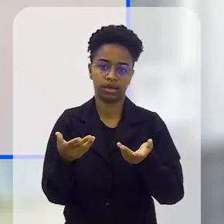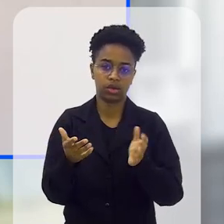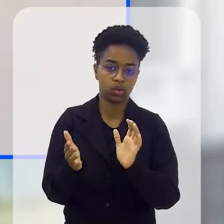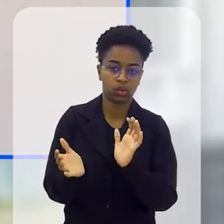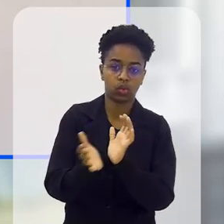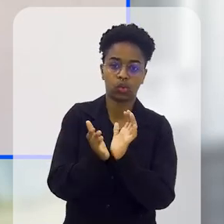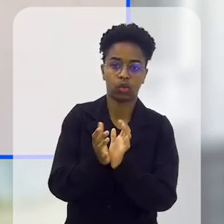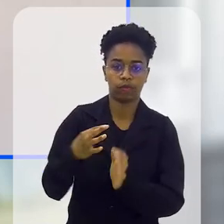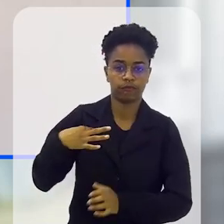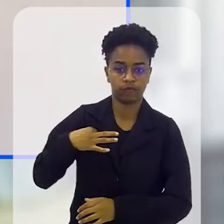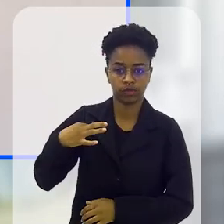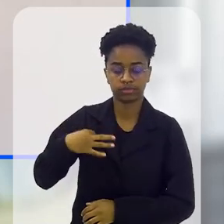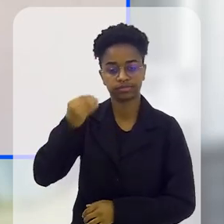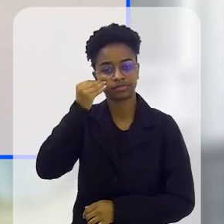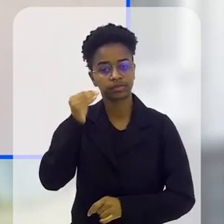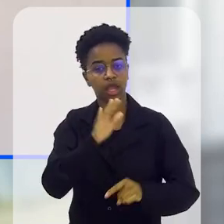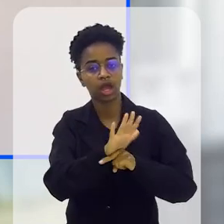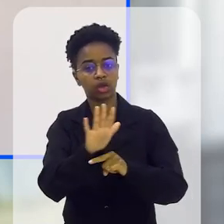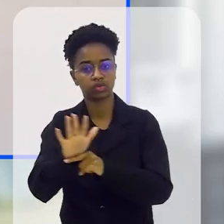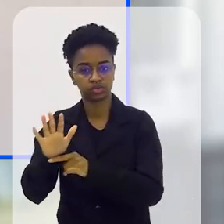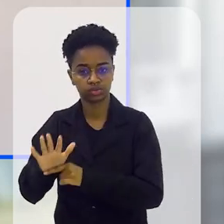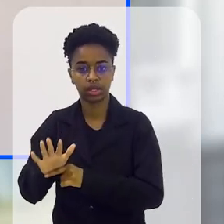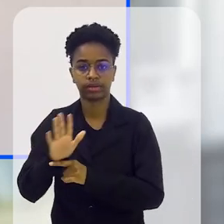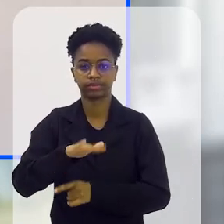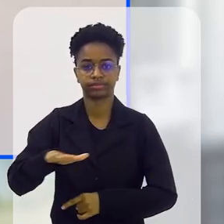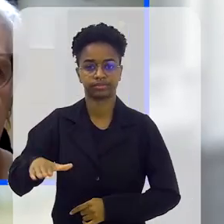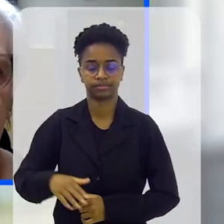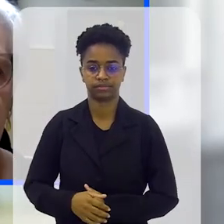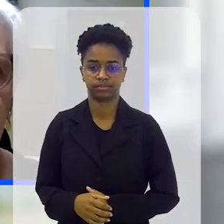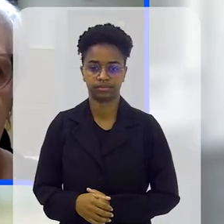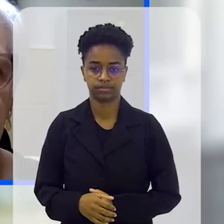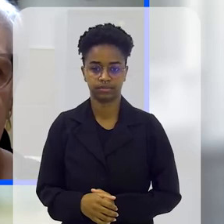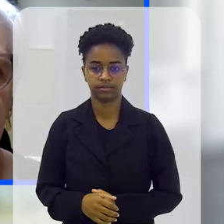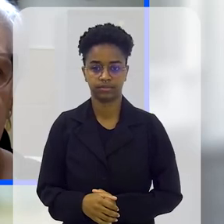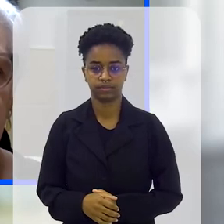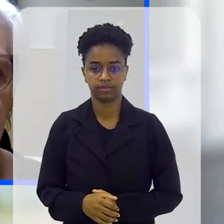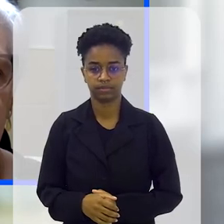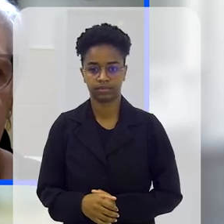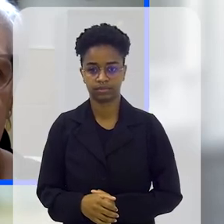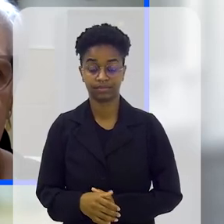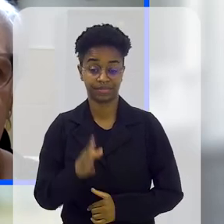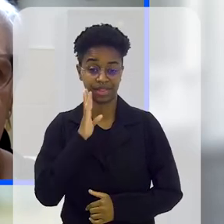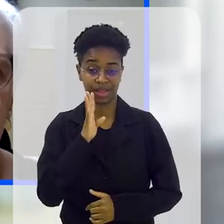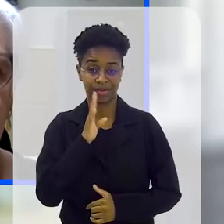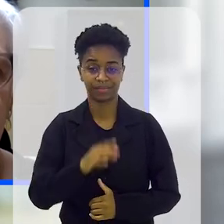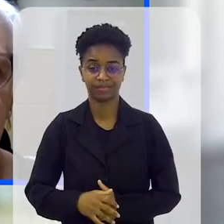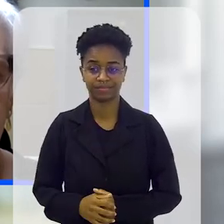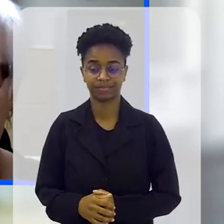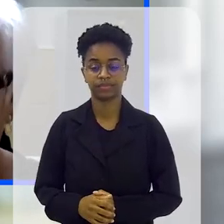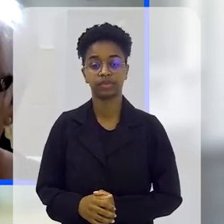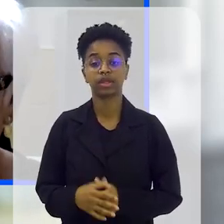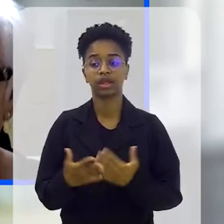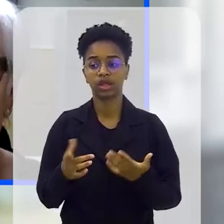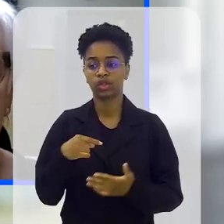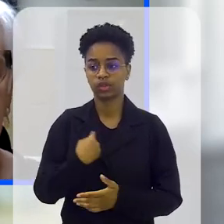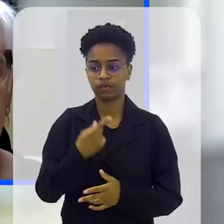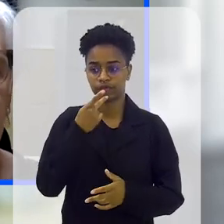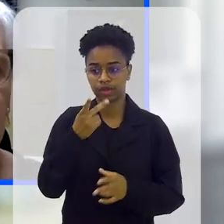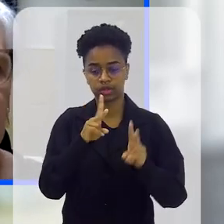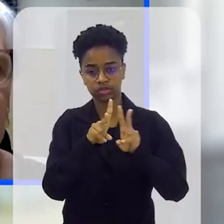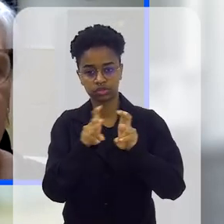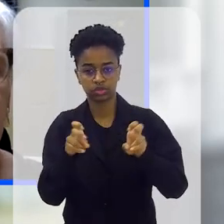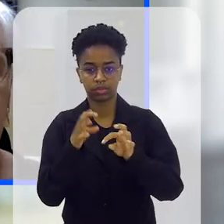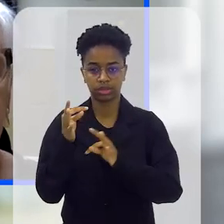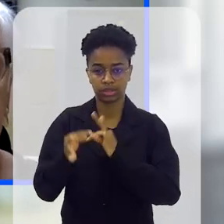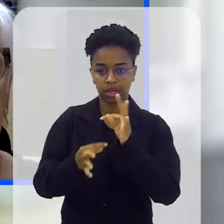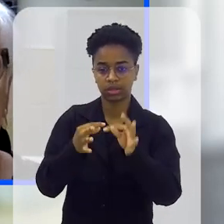leva de voluntários para ajudar essas crianças, essas famílias. Bacana. Quando a